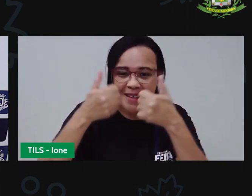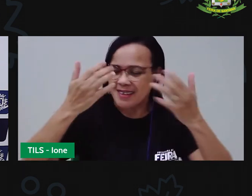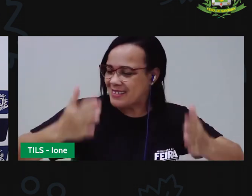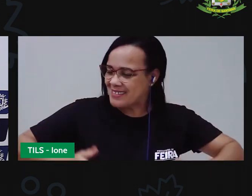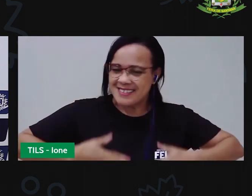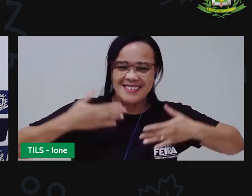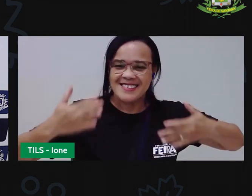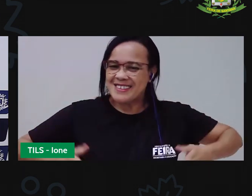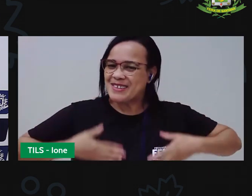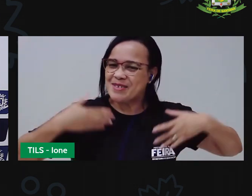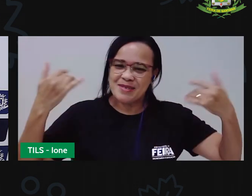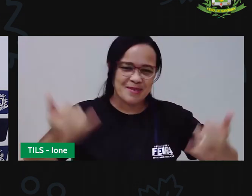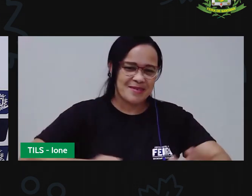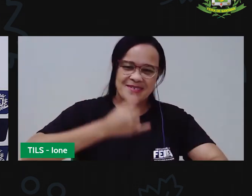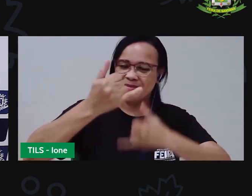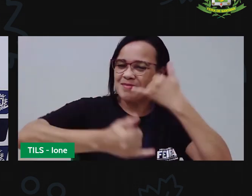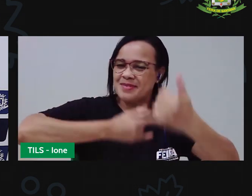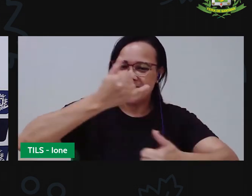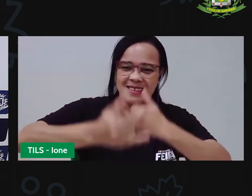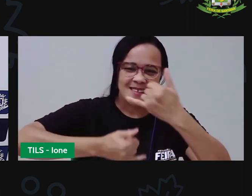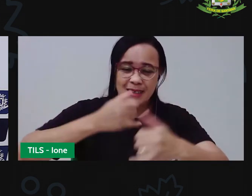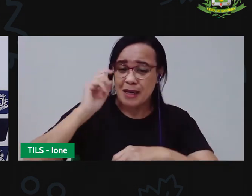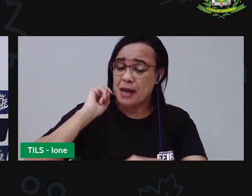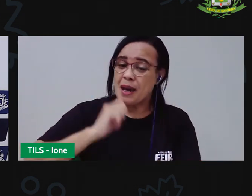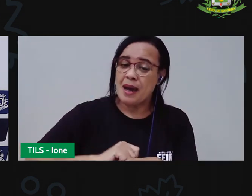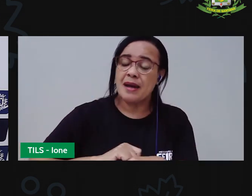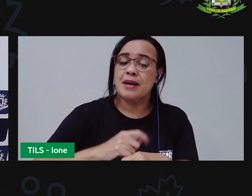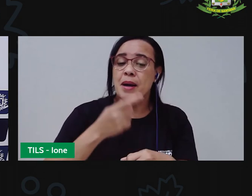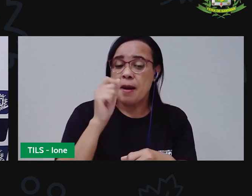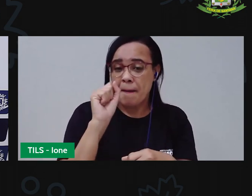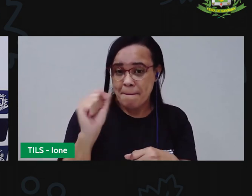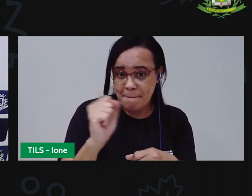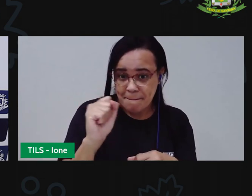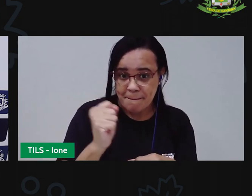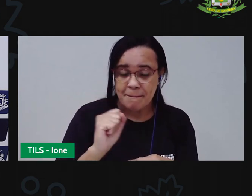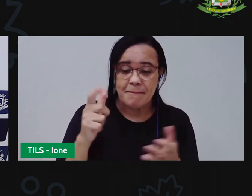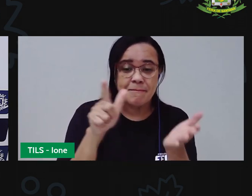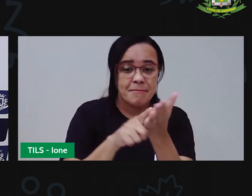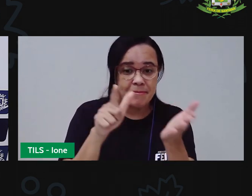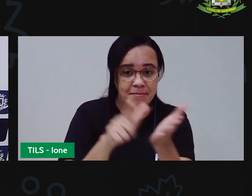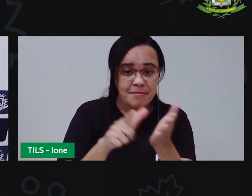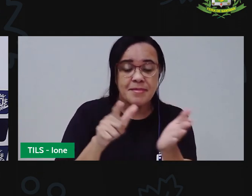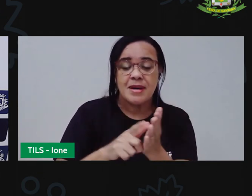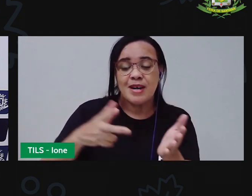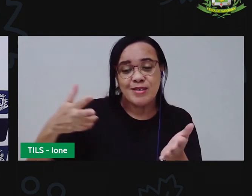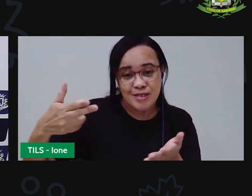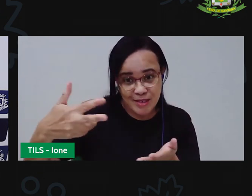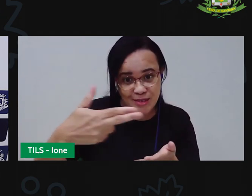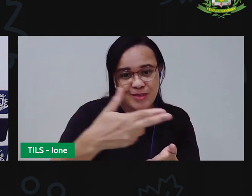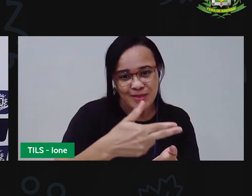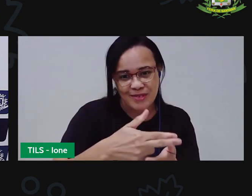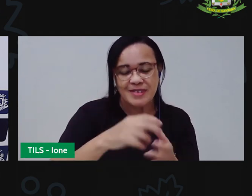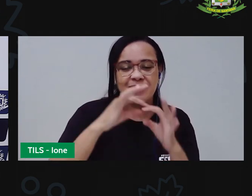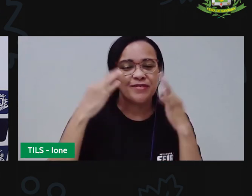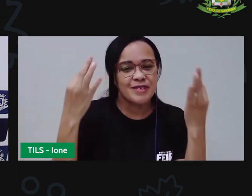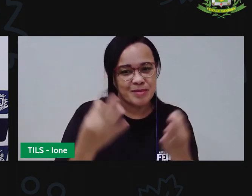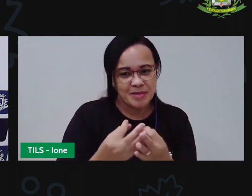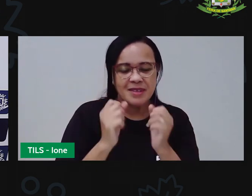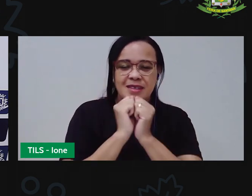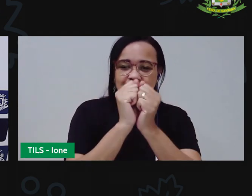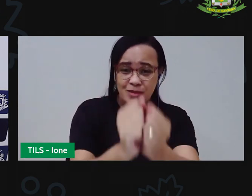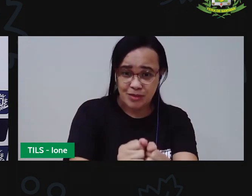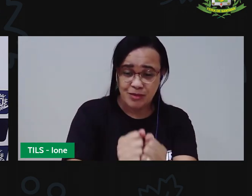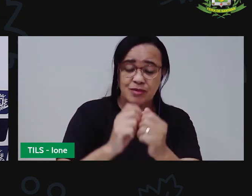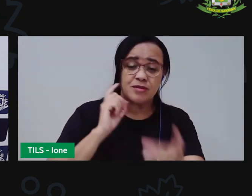de pedra, papel, tesoura com seus colegas, com seus familiares. A gente vai se despedir agora e nos